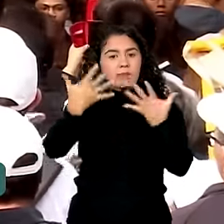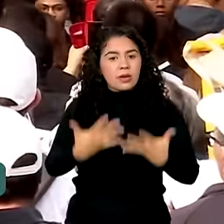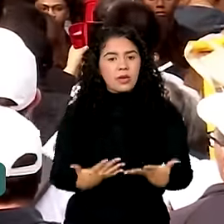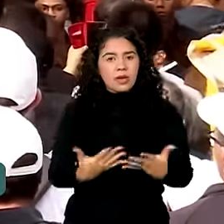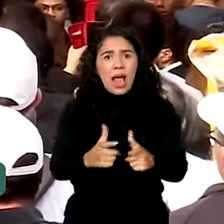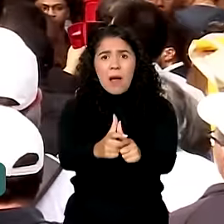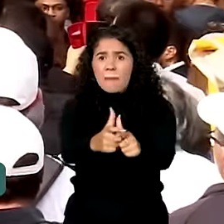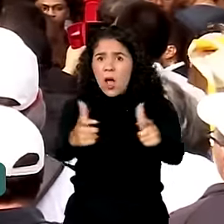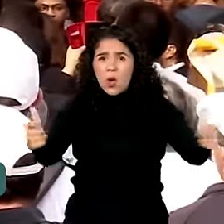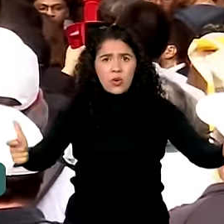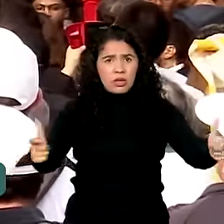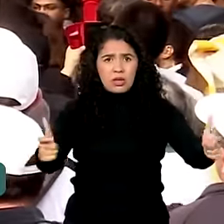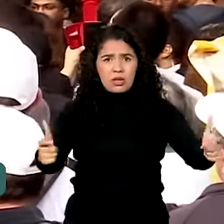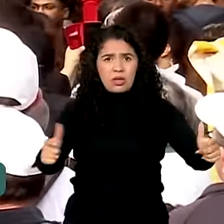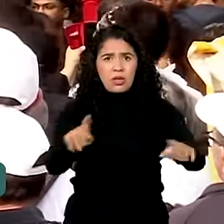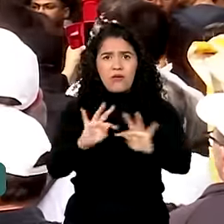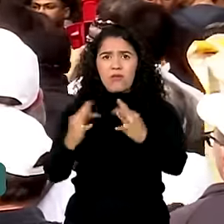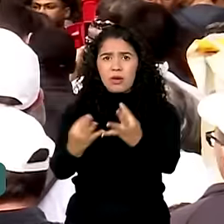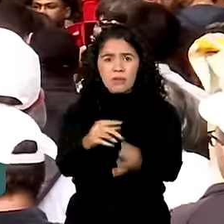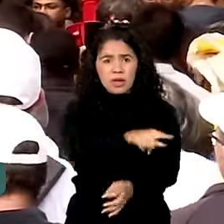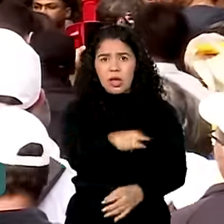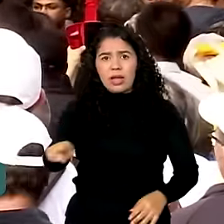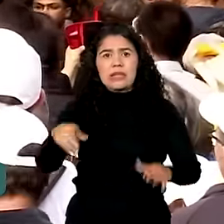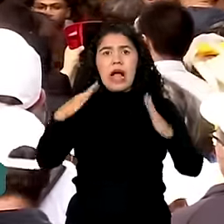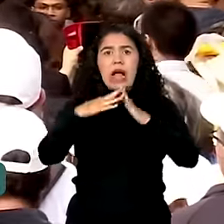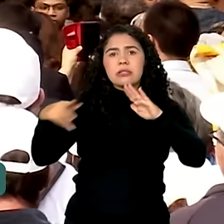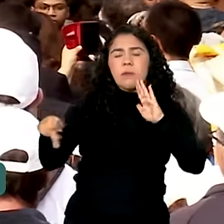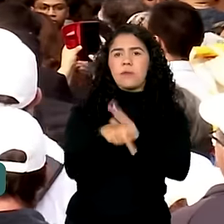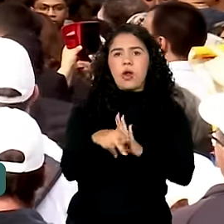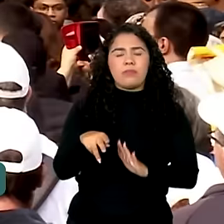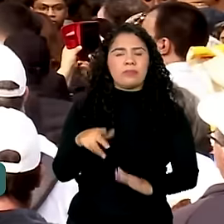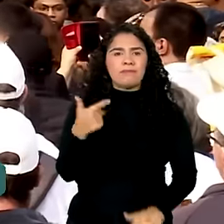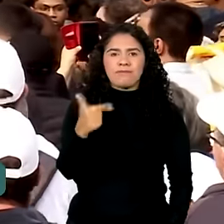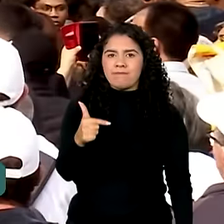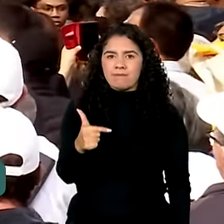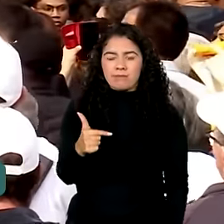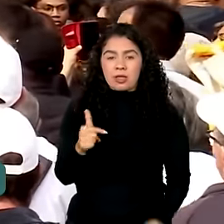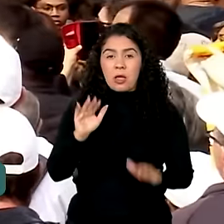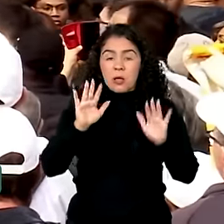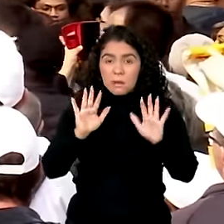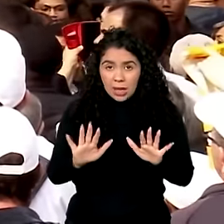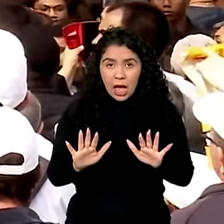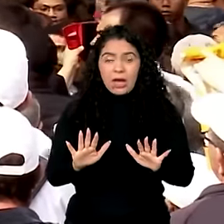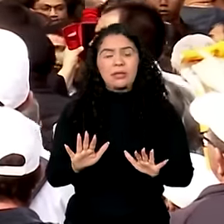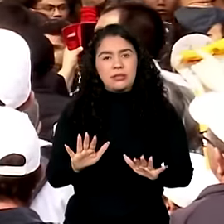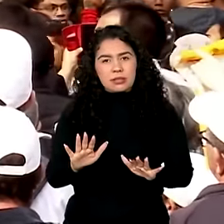teve uma casa própria. E destas famílias, senhor presidente,